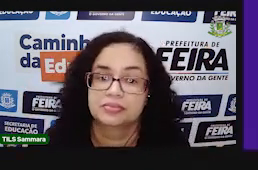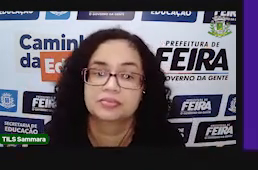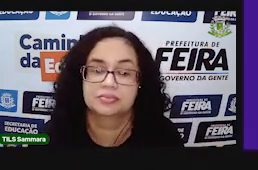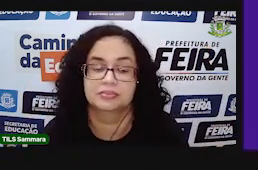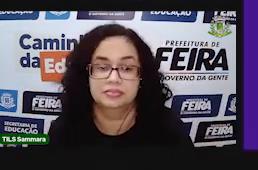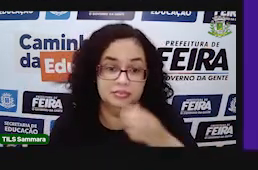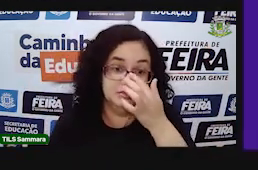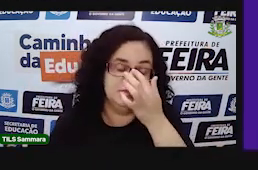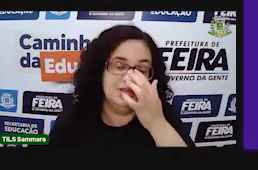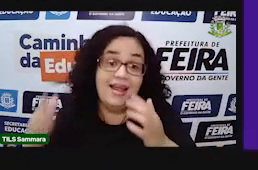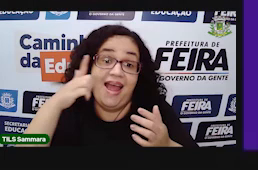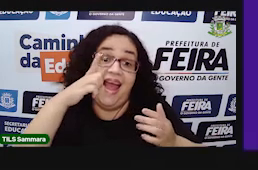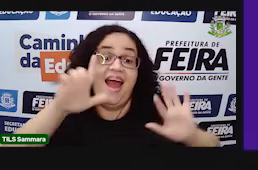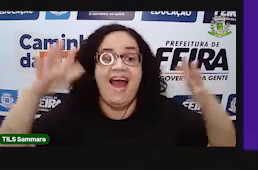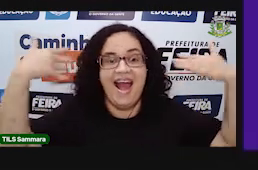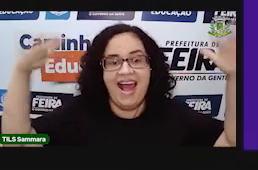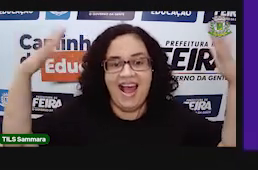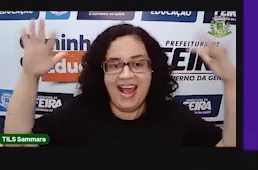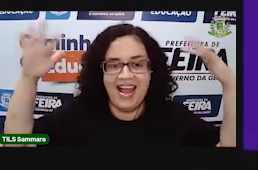E olha só!